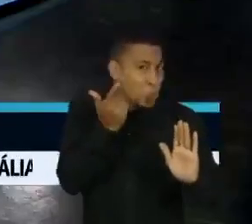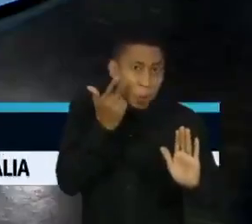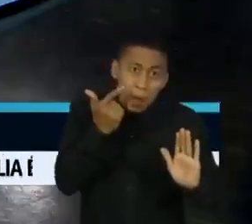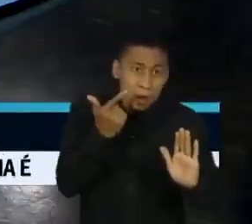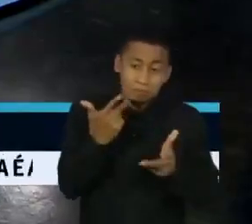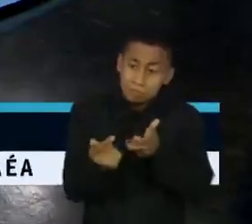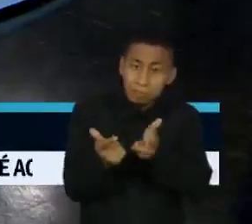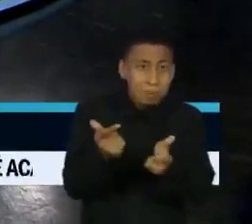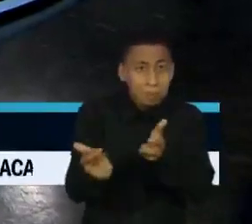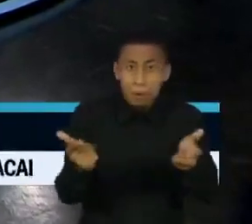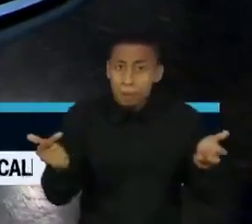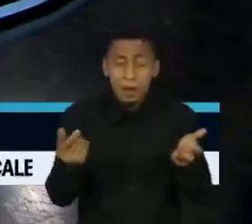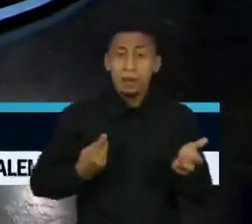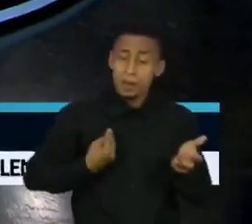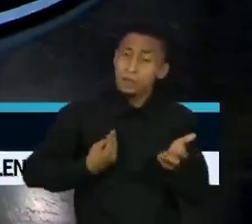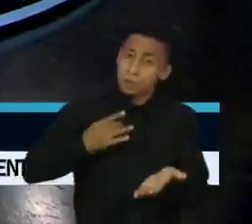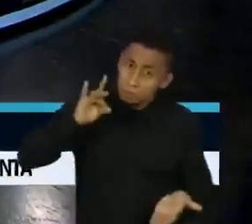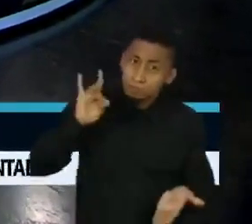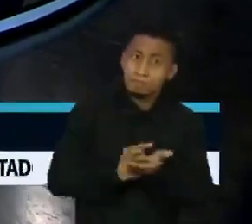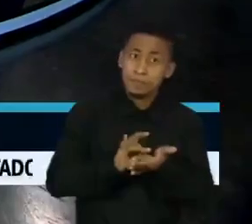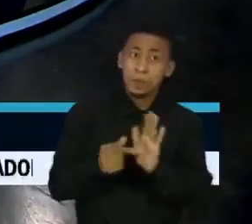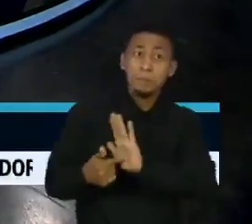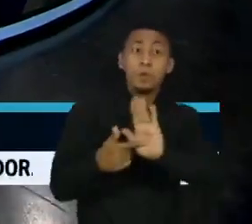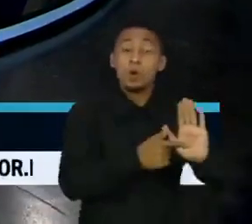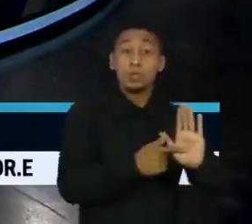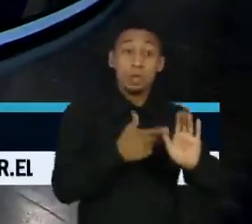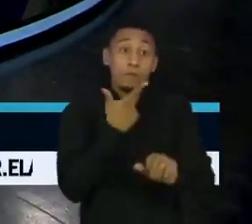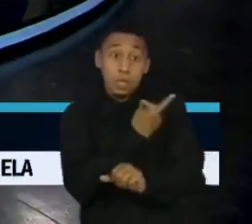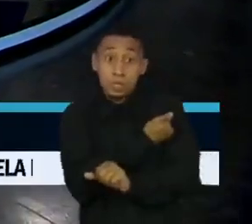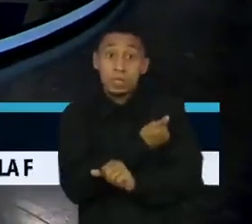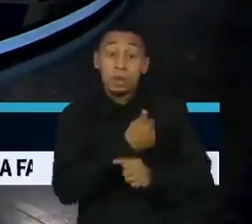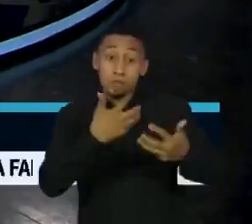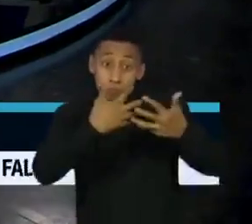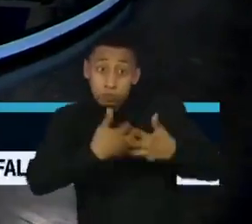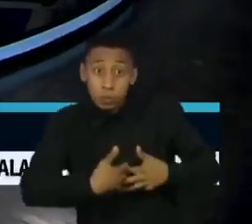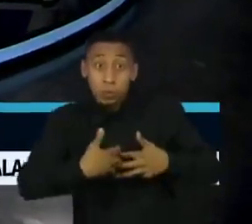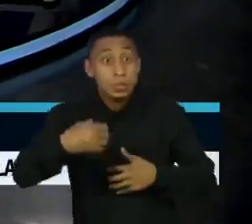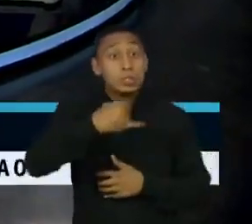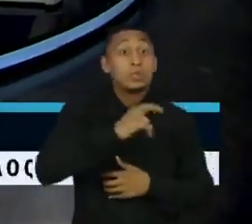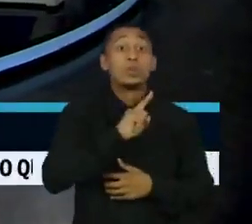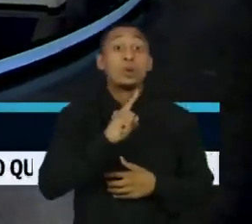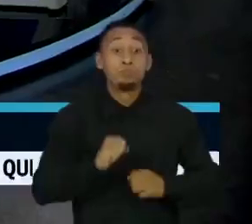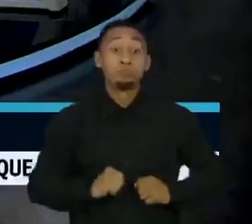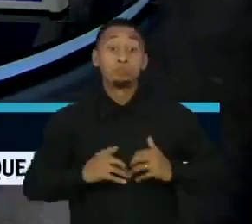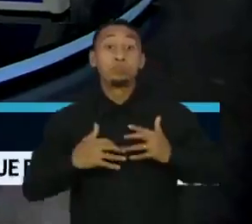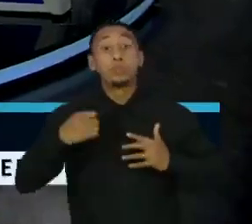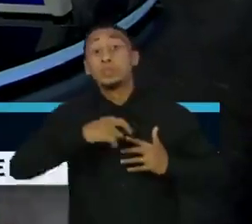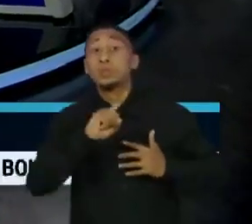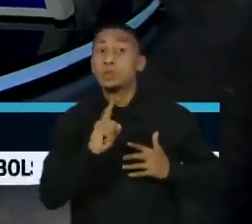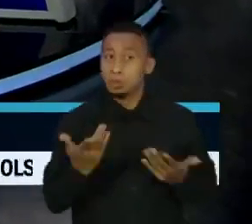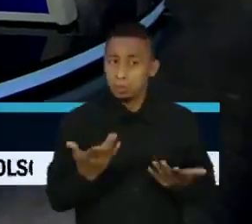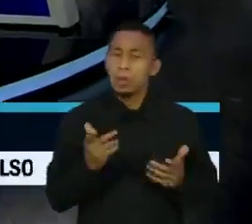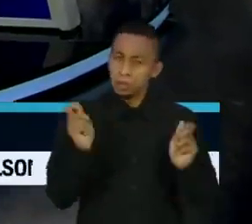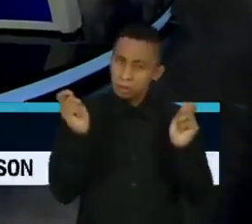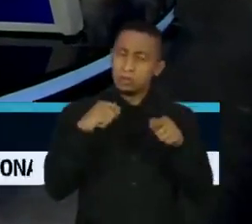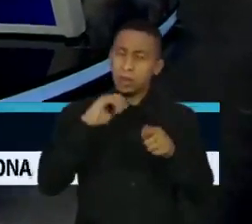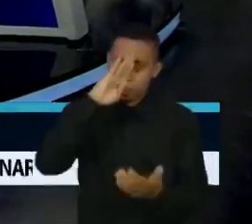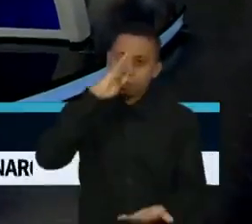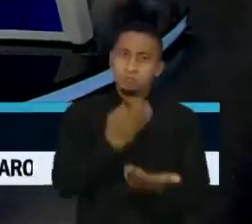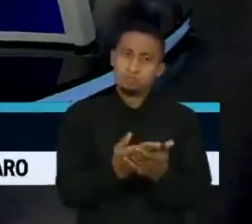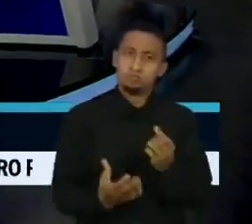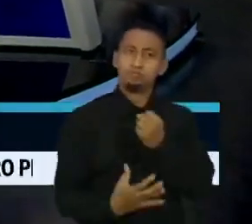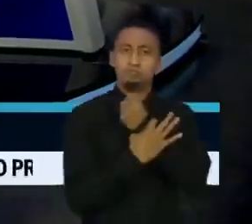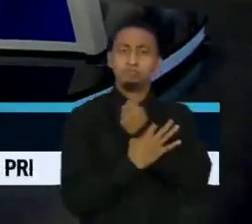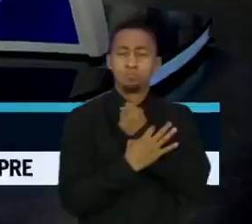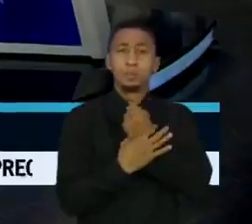mostra na vida real se a vacina funciona ou não. Então, é um resultado que a gente pode confiar e que a gente pode se animar porque a gente